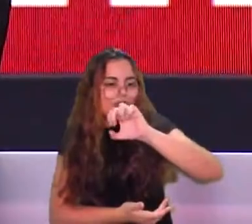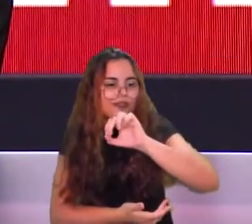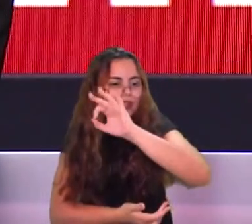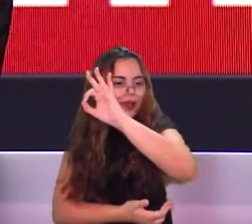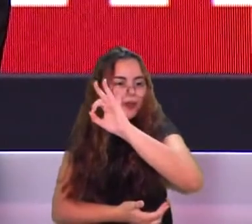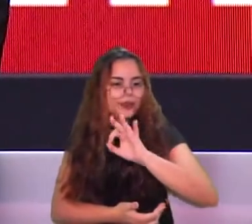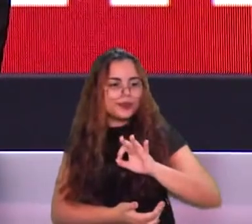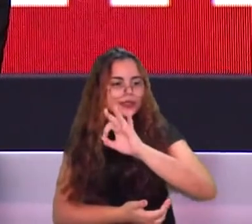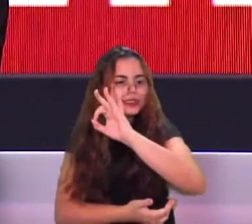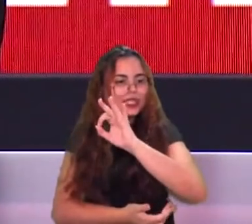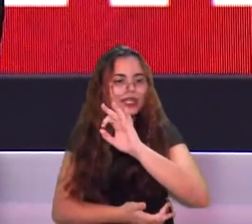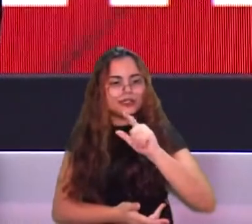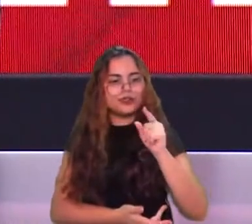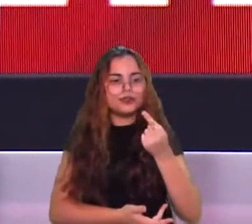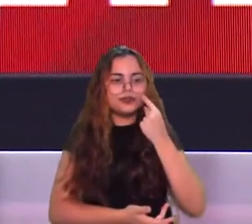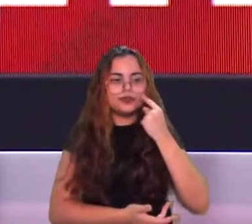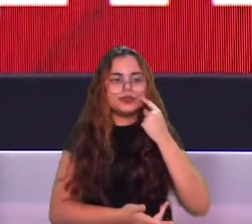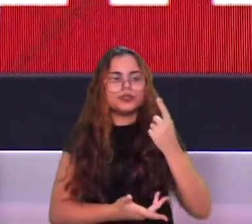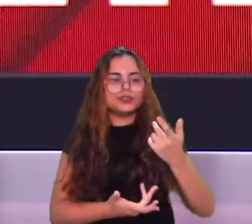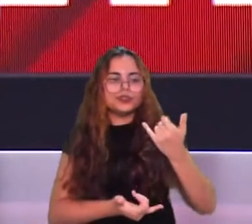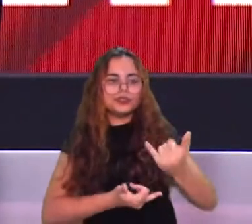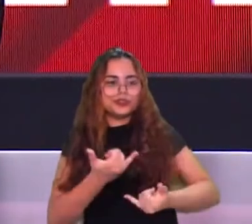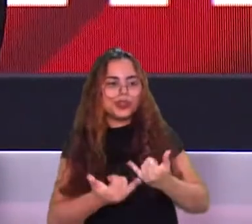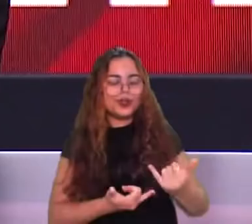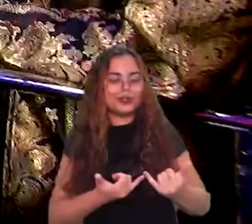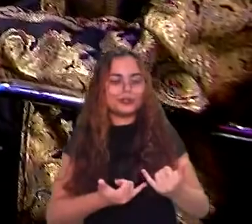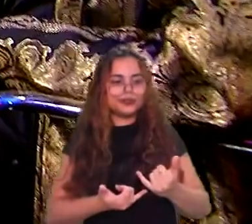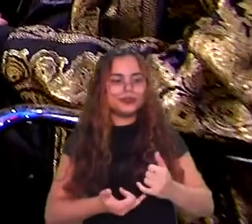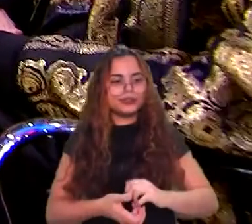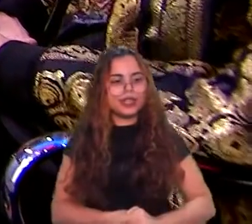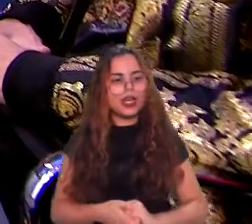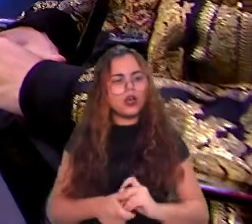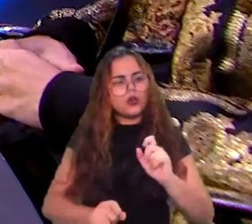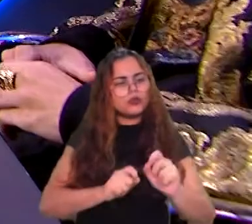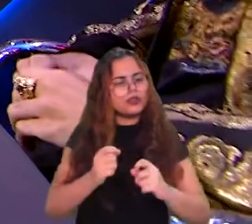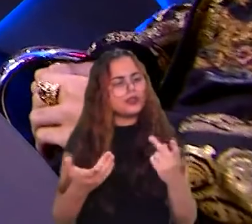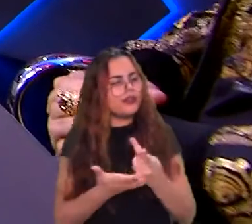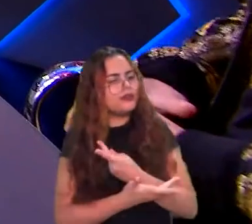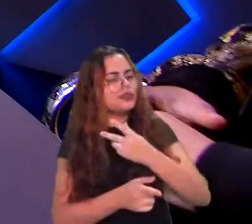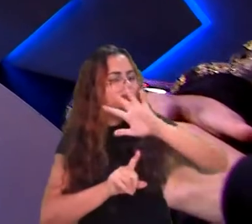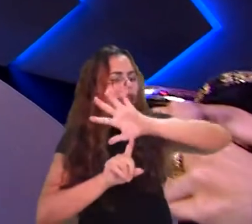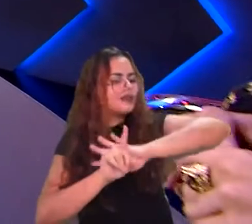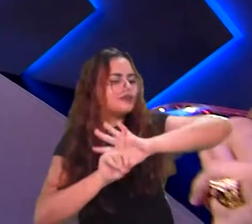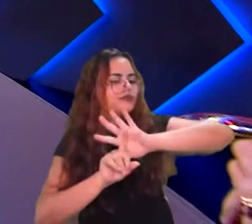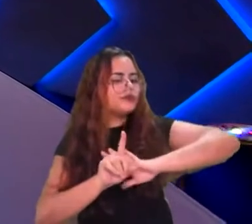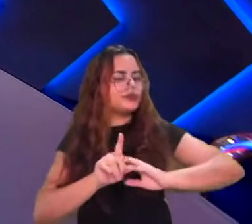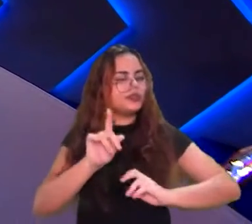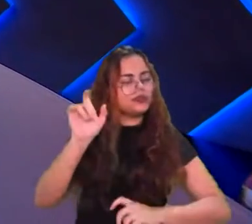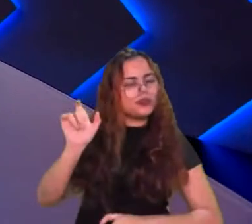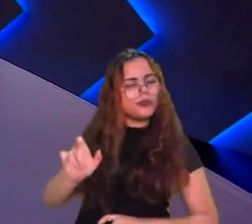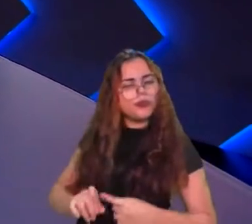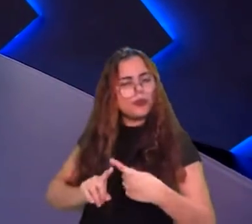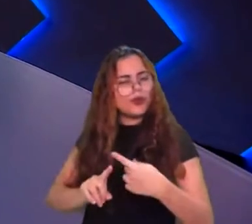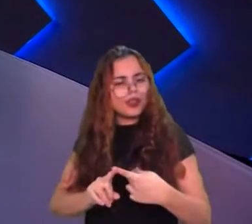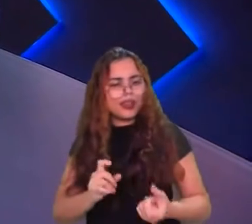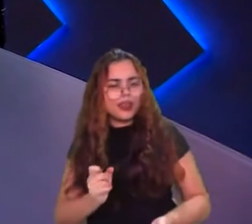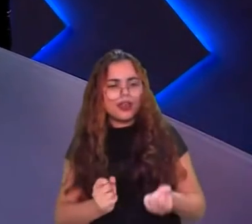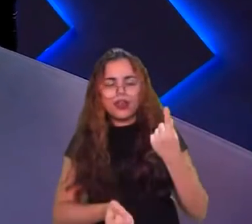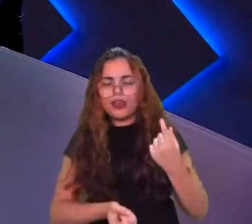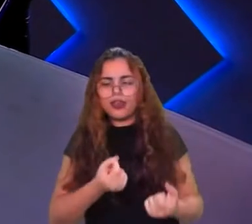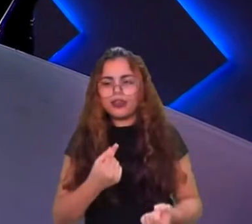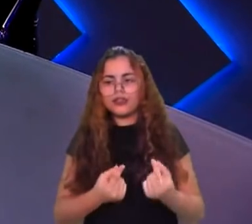ocorrendo aí nos bastidores com esse menino? Por que que, às vezes, ele bota 100 de farm em cima do cara e não consegue